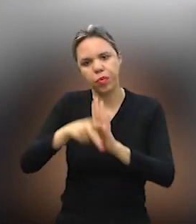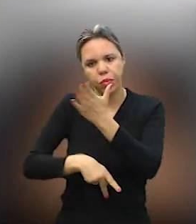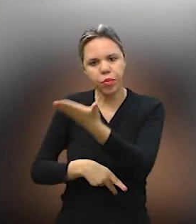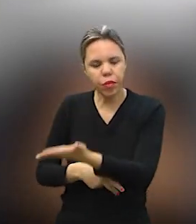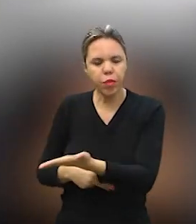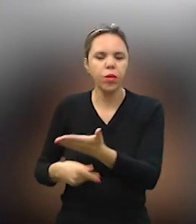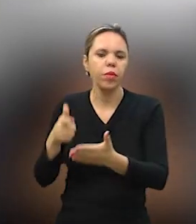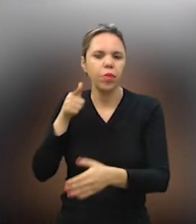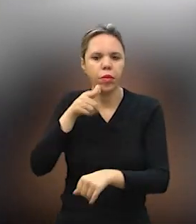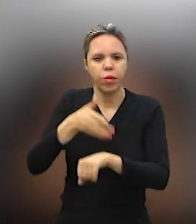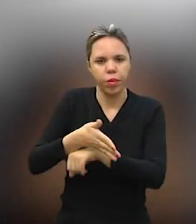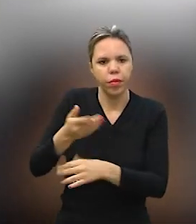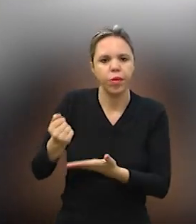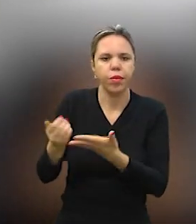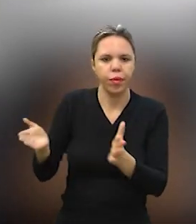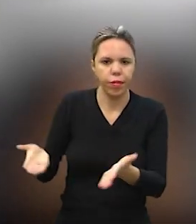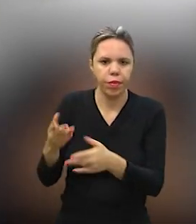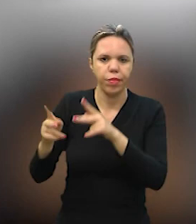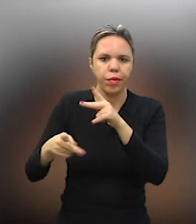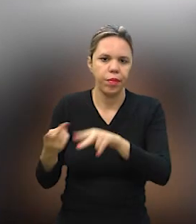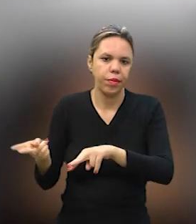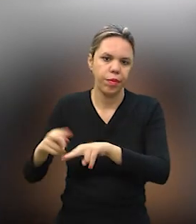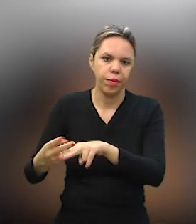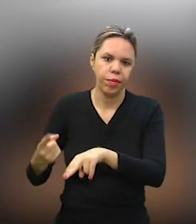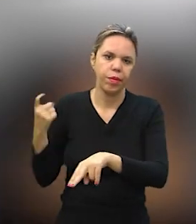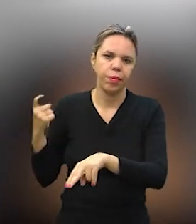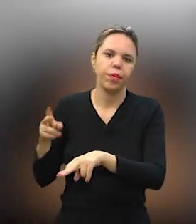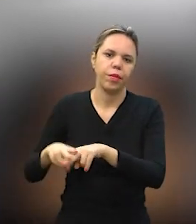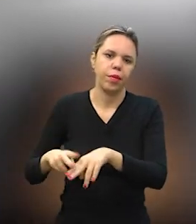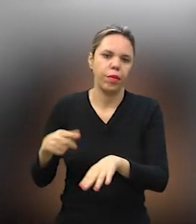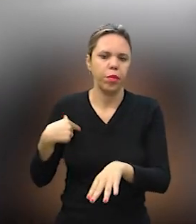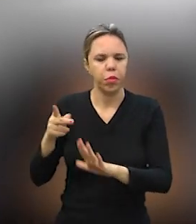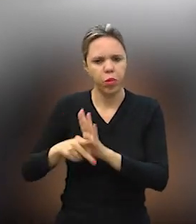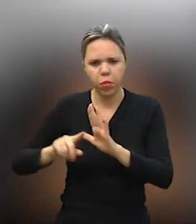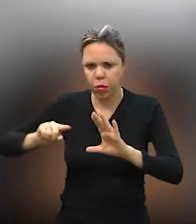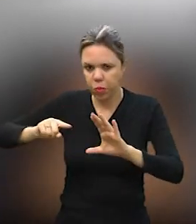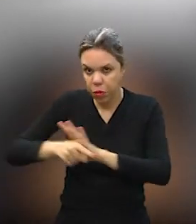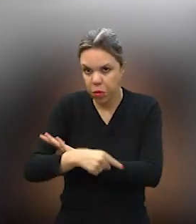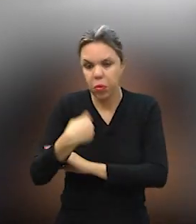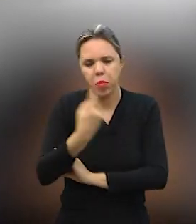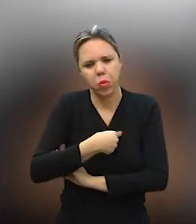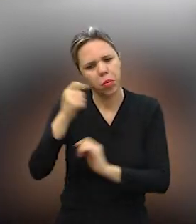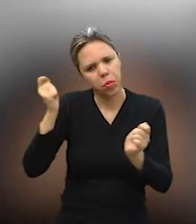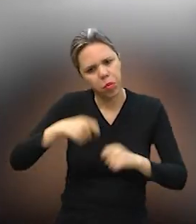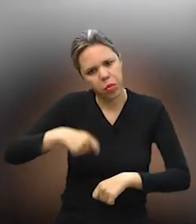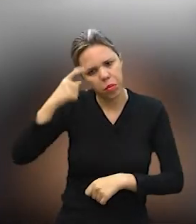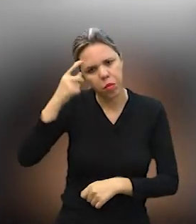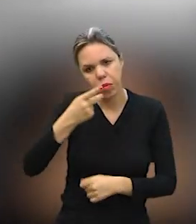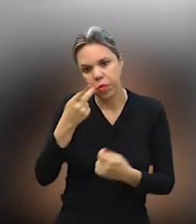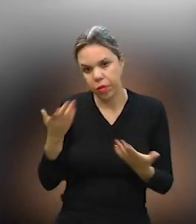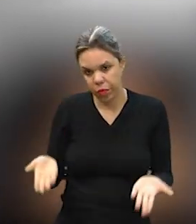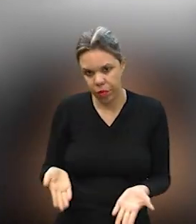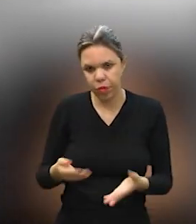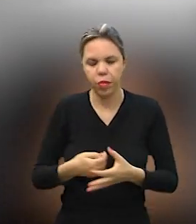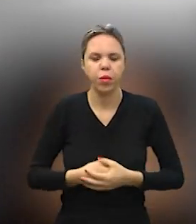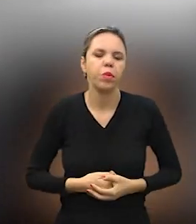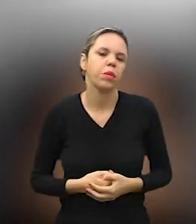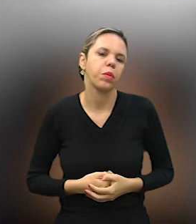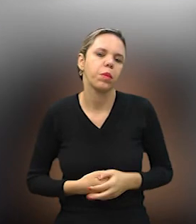Projeto Alvorada, que foi a nossa participação aqui, o projeto é muito mais profundo do que nós pudemos falar,